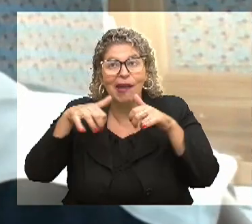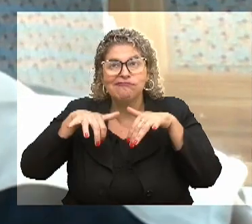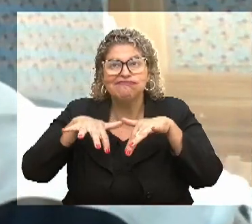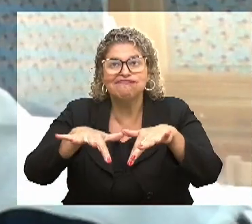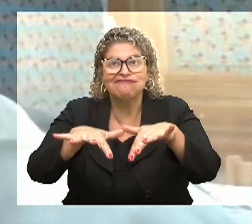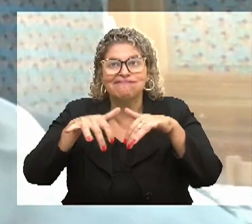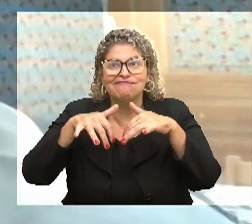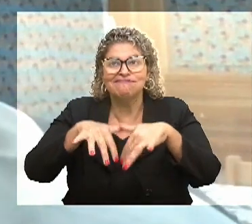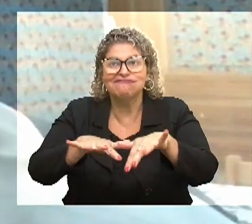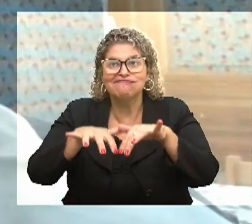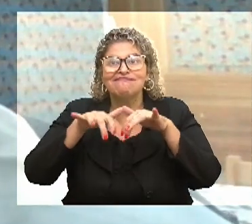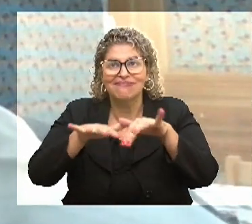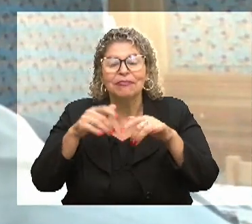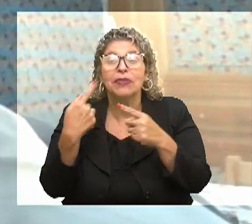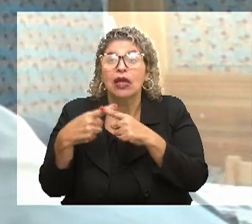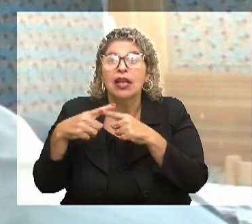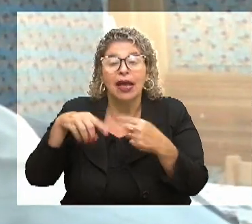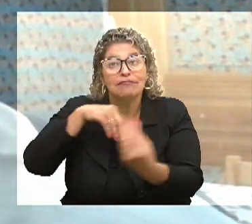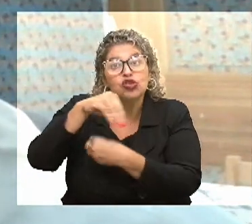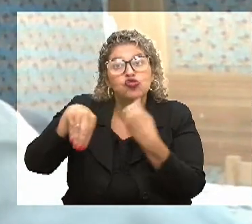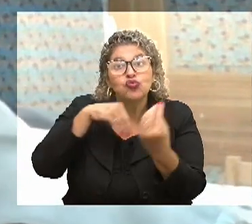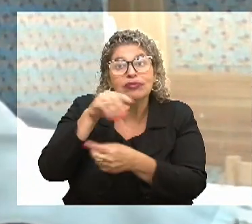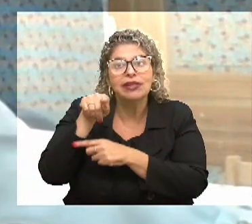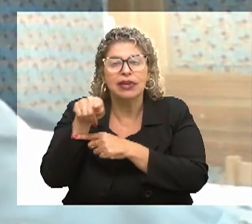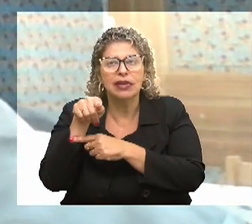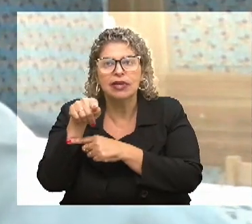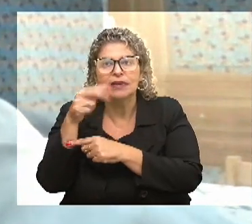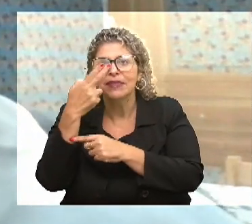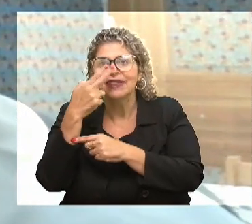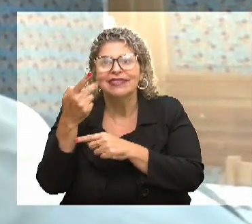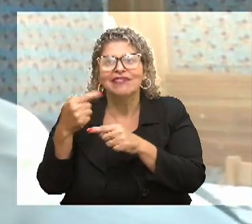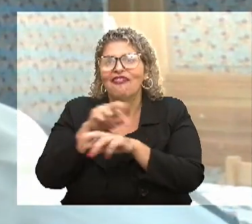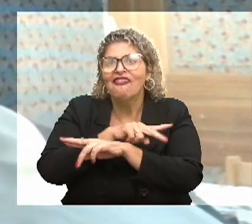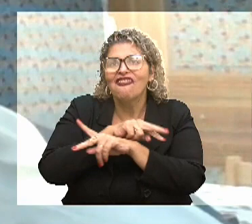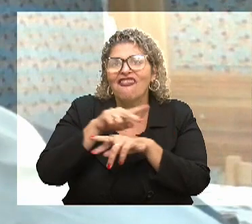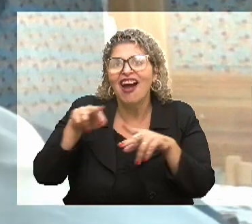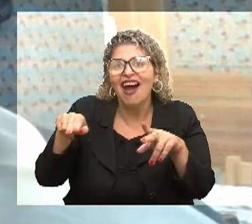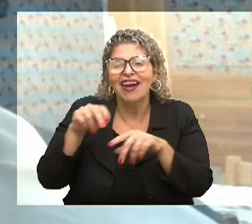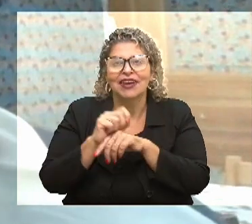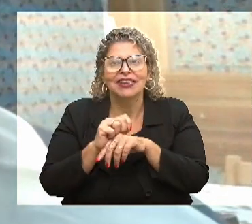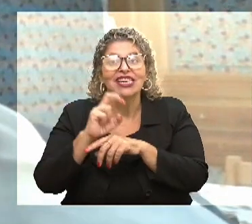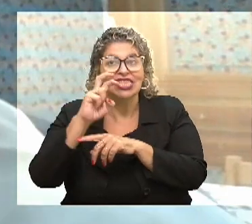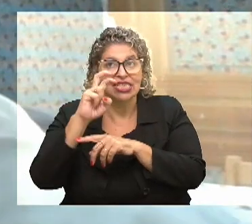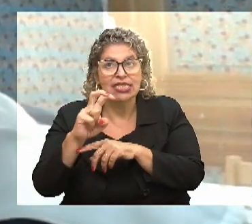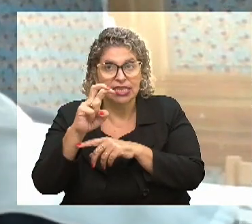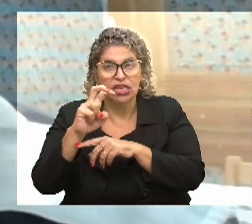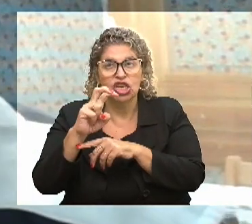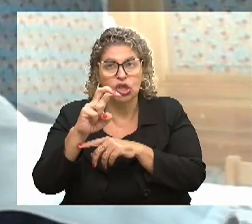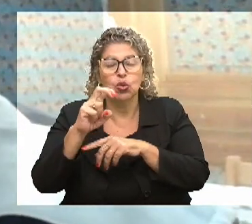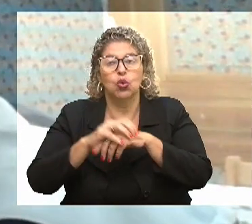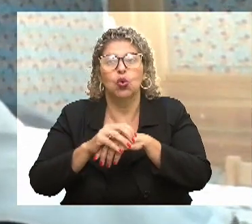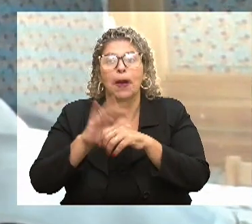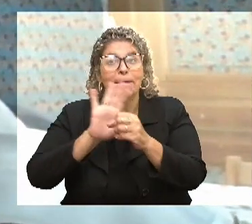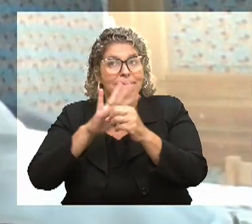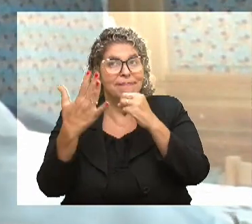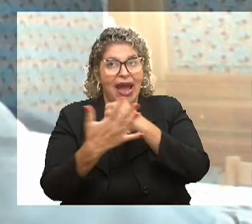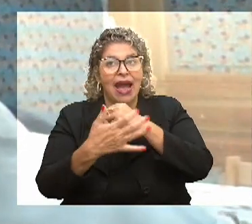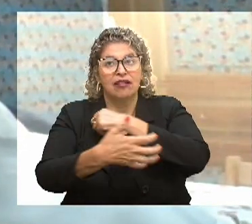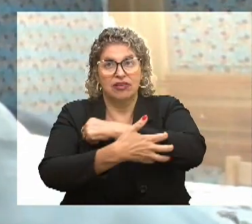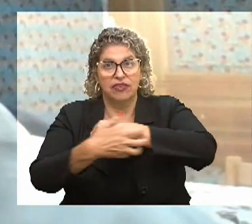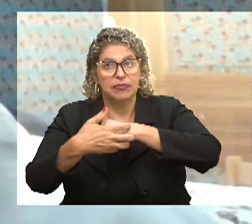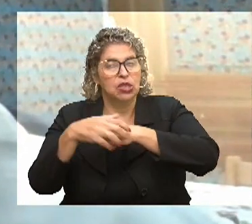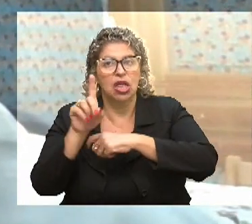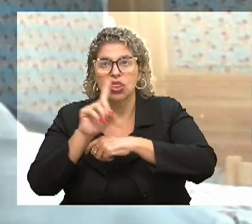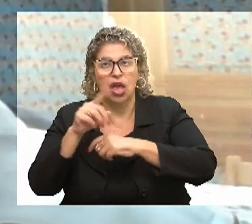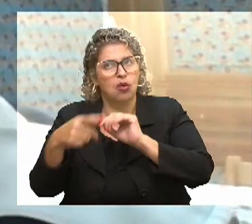volta. Porque, na verdade, a mistura aí, ela é só um braço. A gente atende mais de cinco comunidades. A gente não faz esse trabalho só aqui na